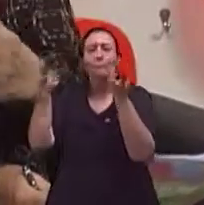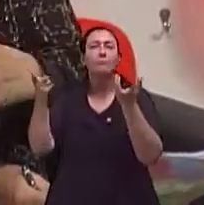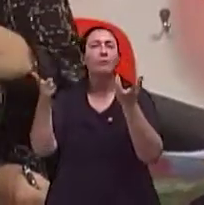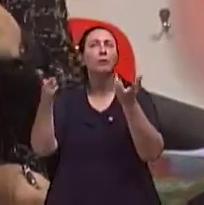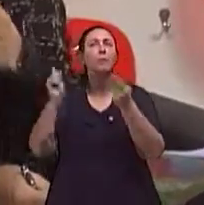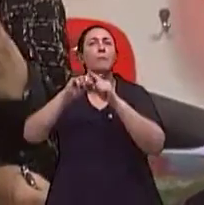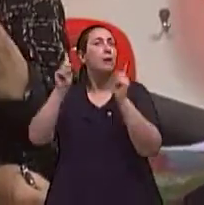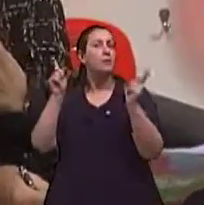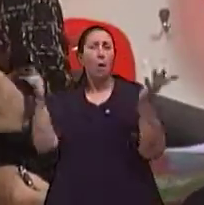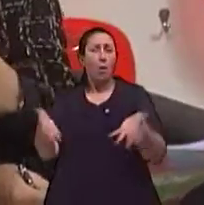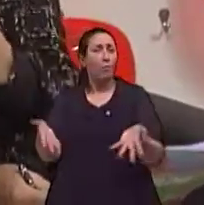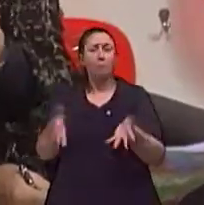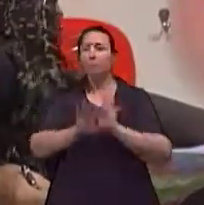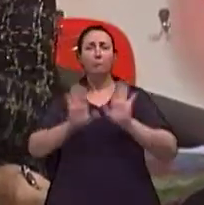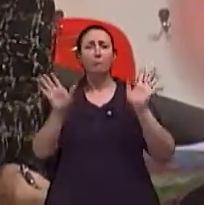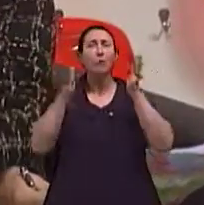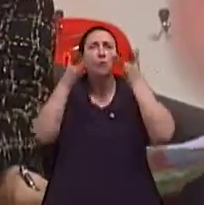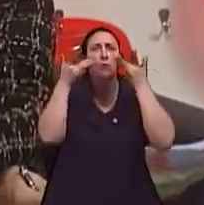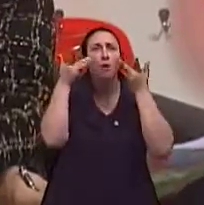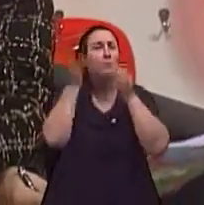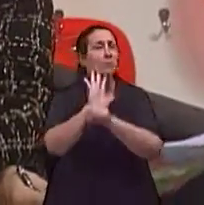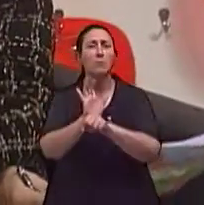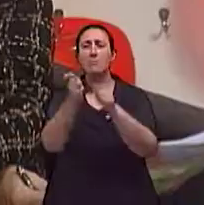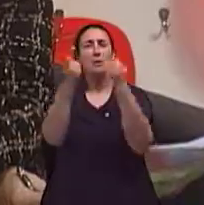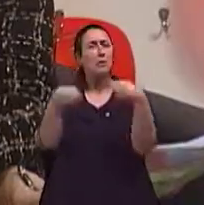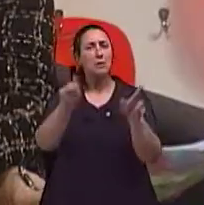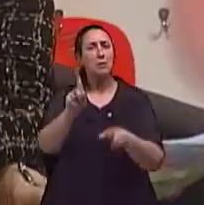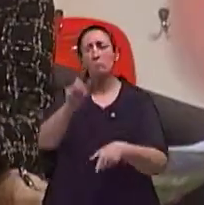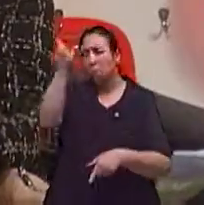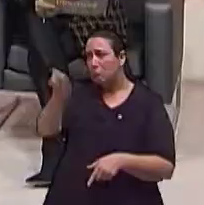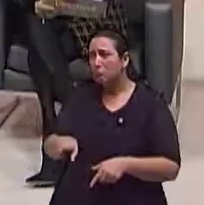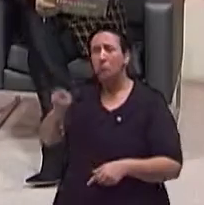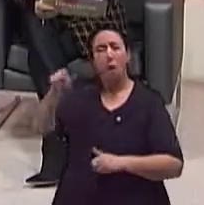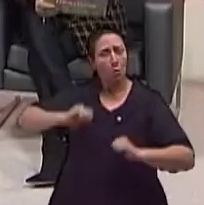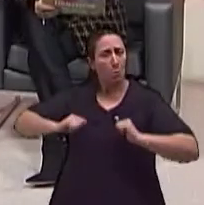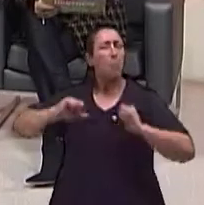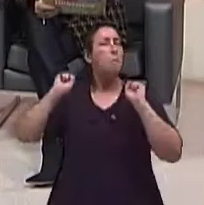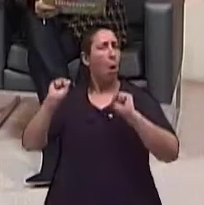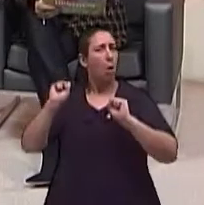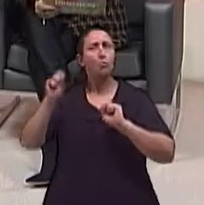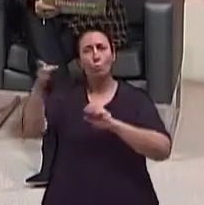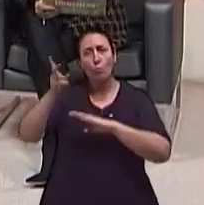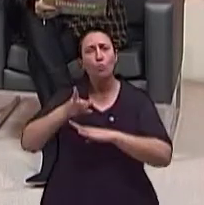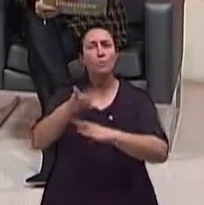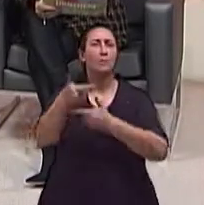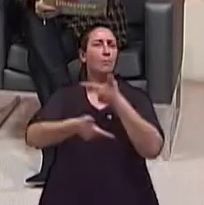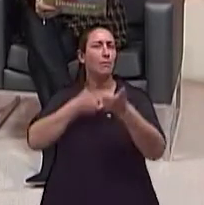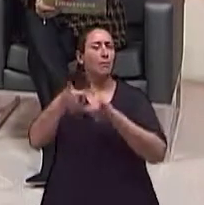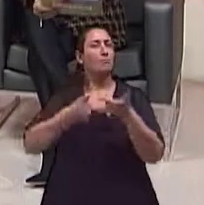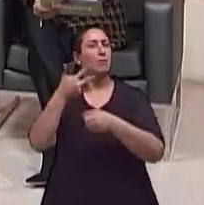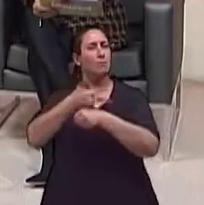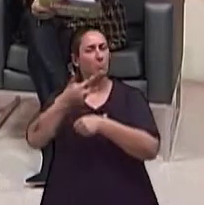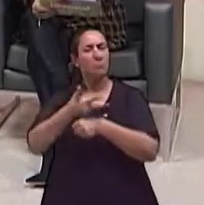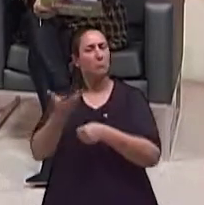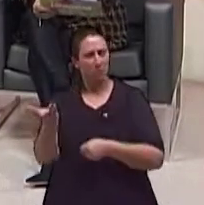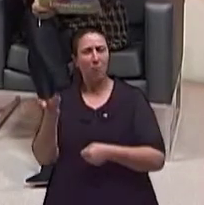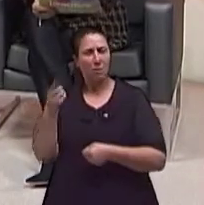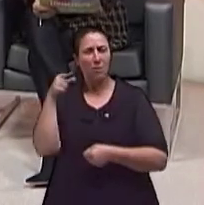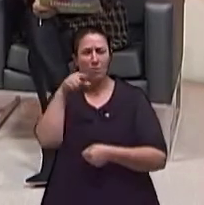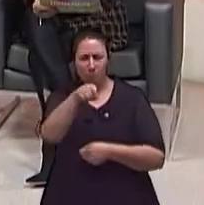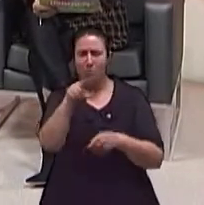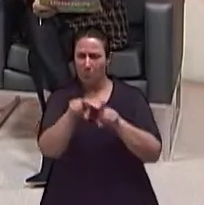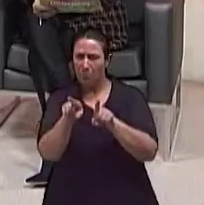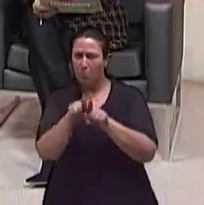cinema, não se precisa mais envelhecer um ator jovem. Não. Nós temos os velhos trabalhando. Eu me lembro de... E tu tens grandes